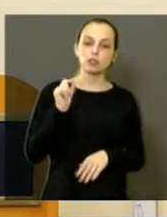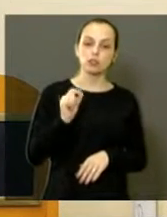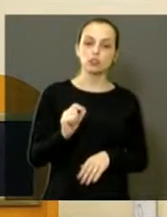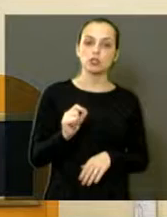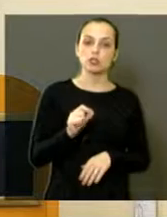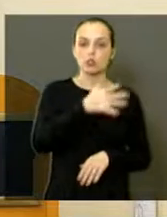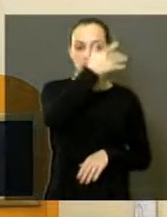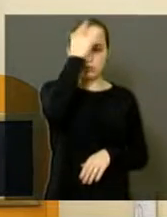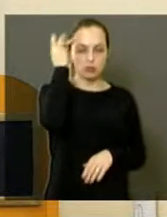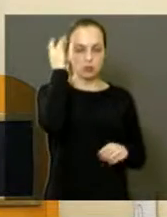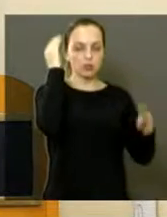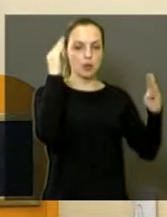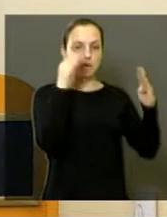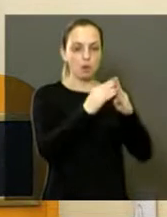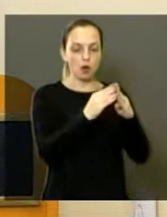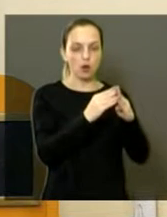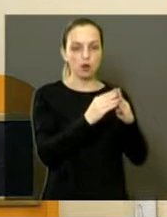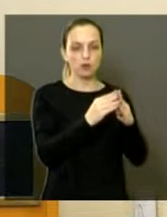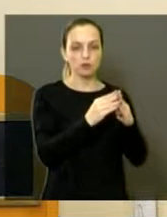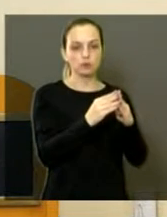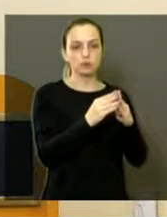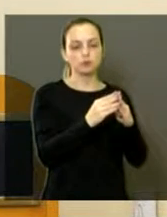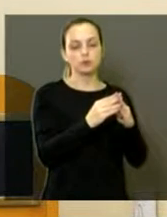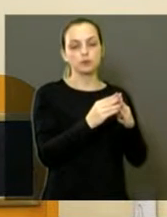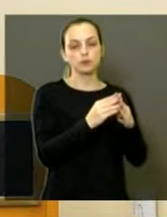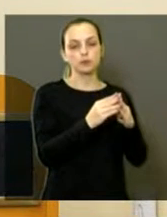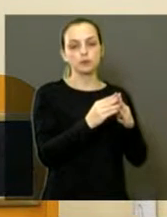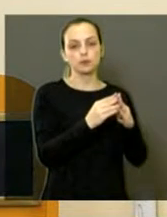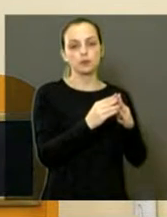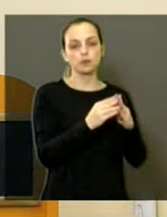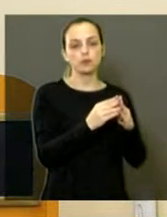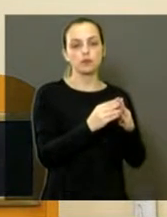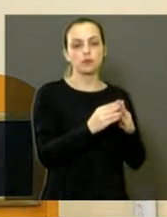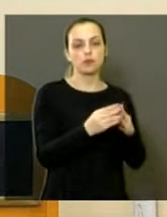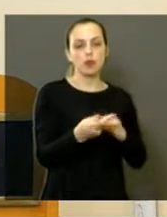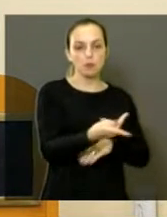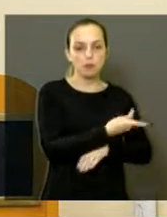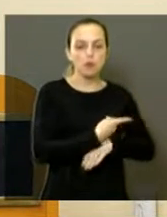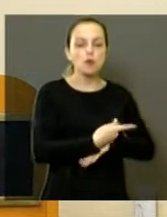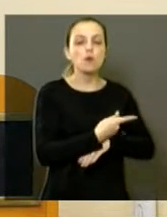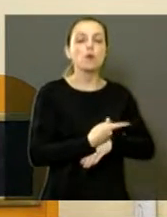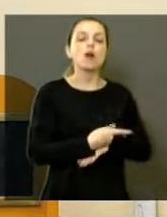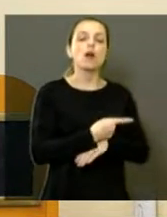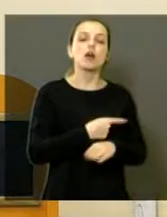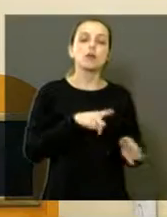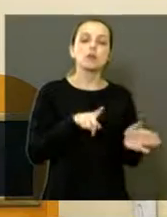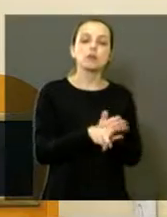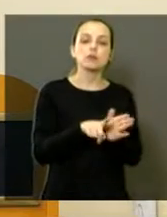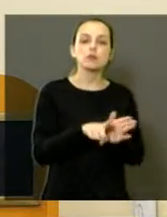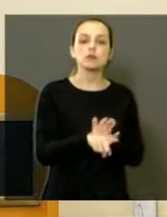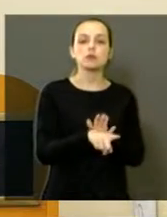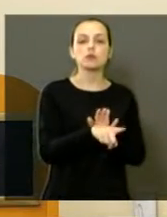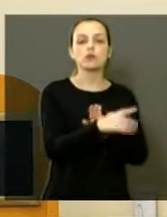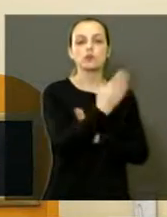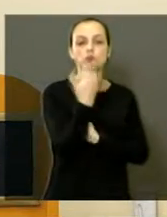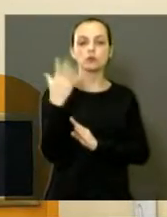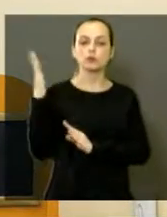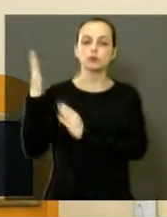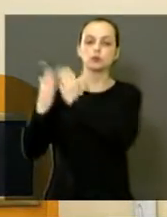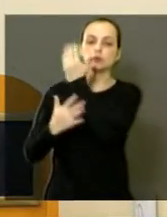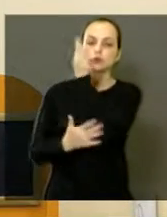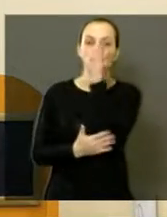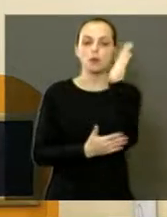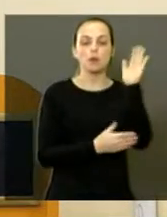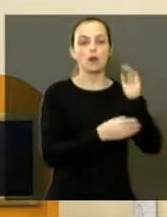moradores que me procuraram para a gente verificar o Parque Infantil o Leonor Mendes de